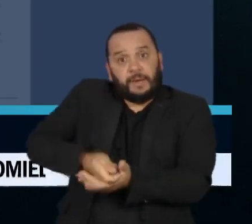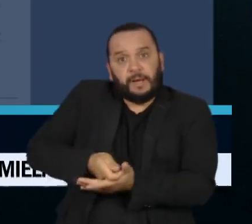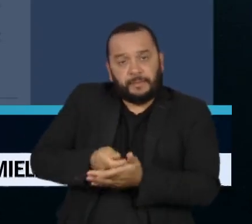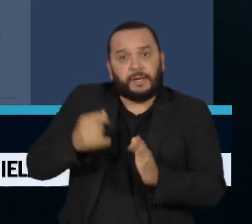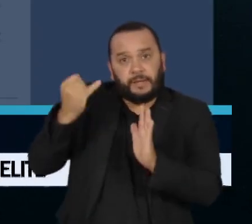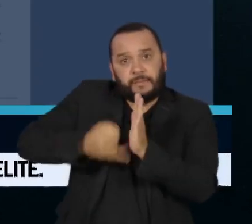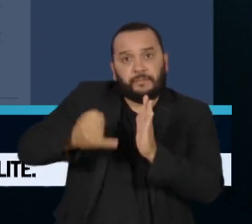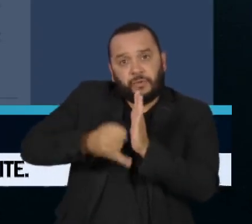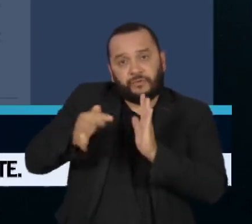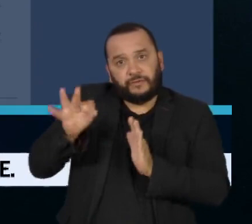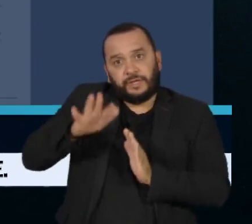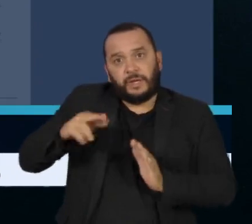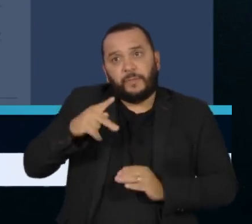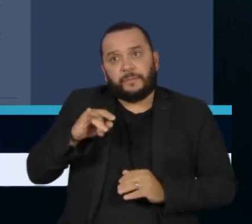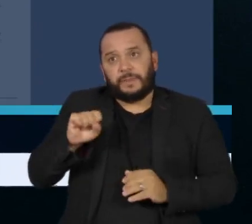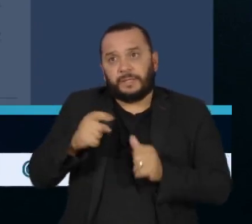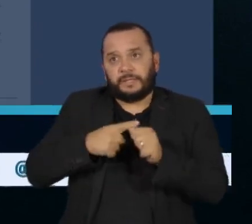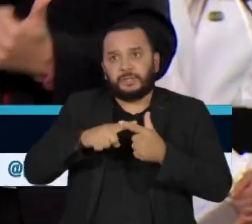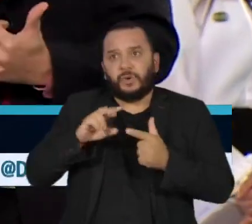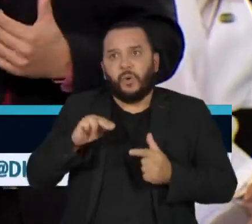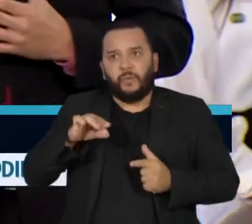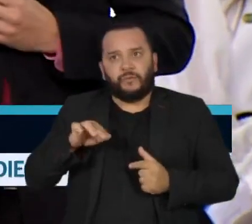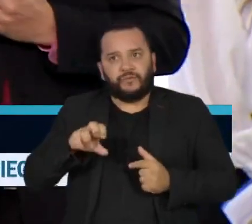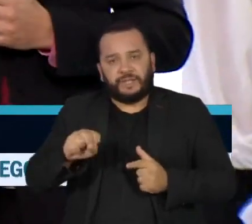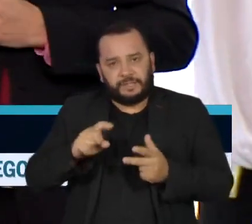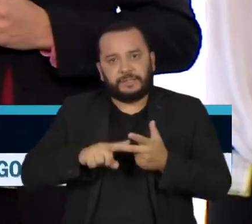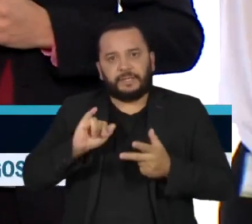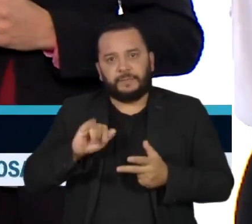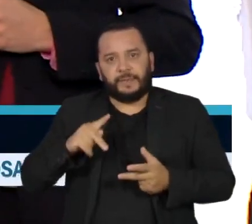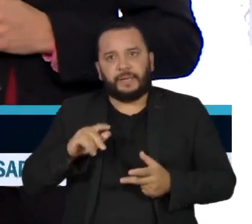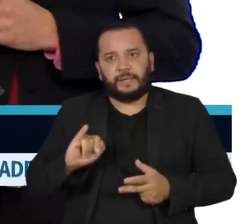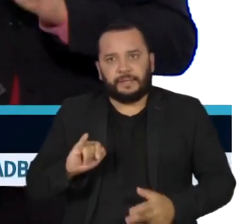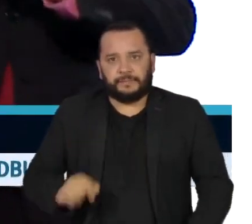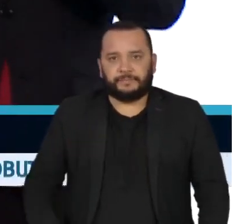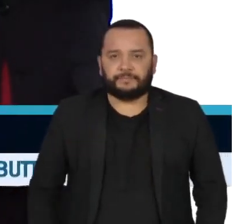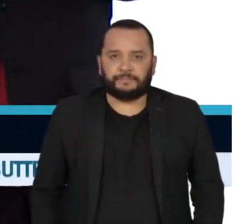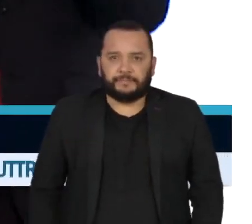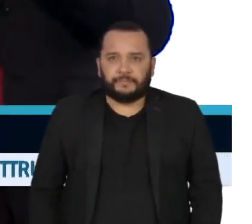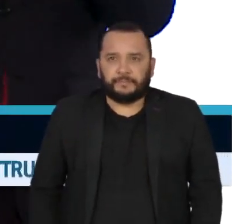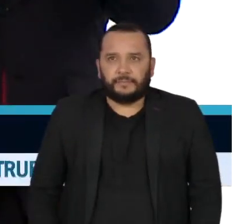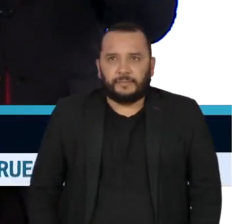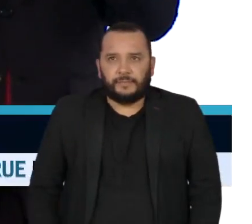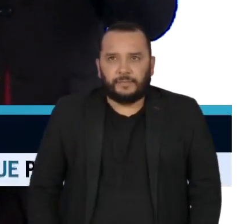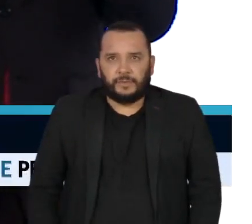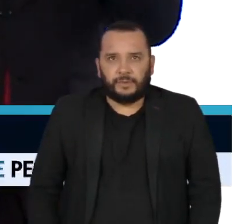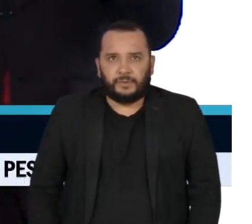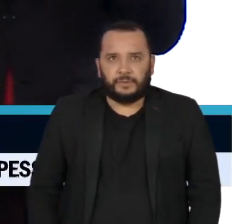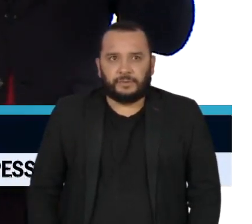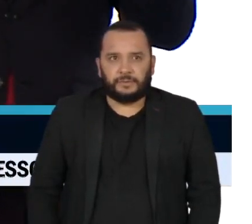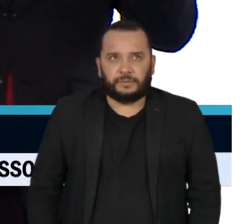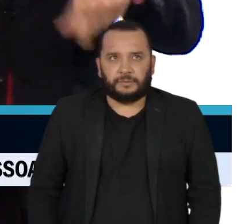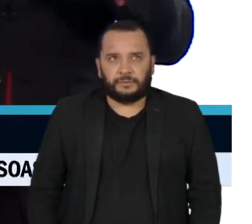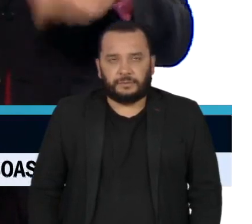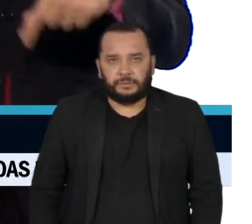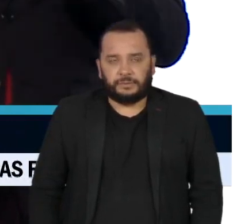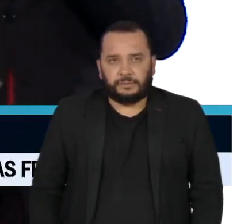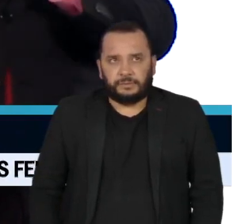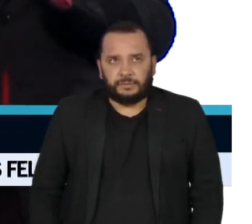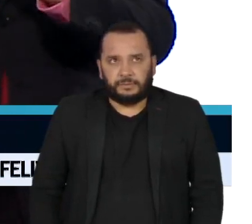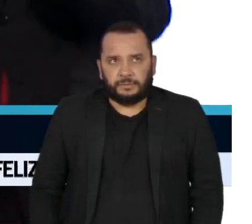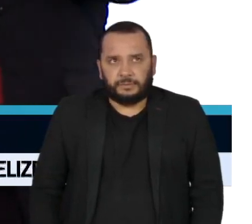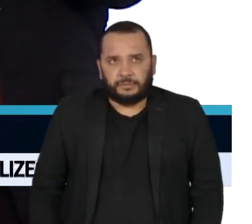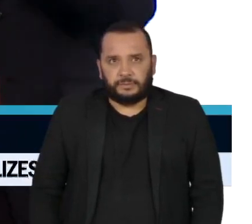de tributos federais como PIS, COFINS e IPI. O fortalecimento da indústria passa invariavelmente pela